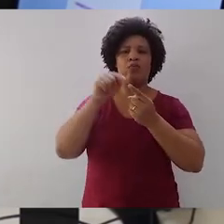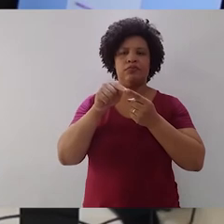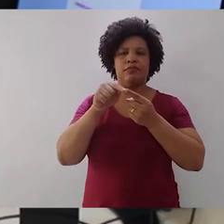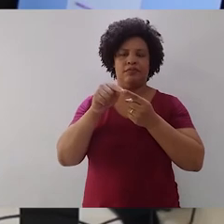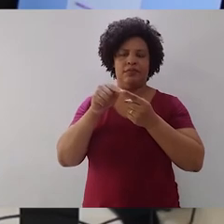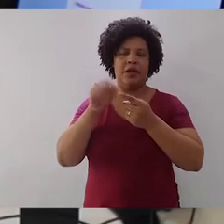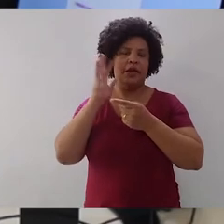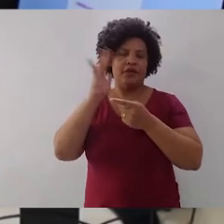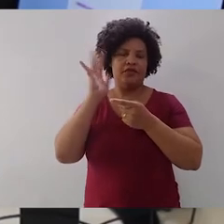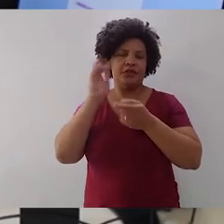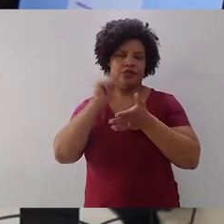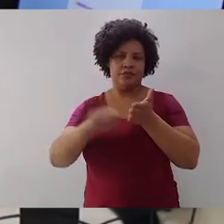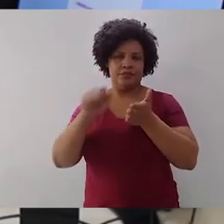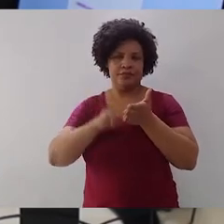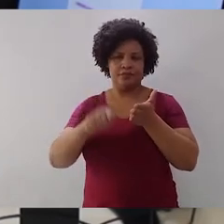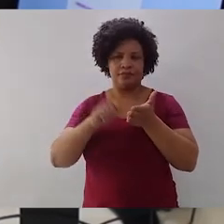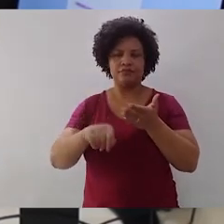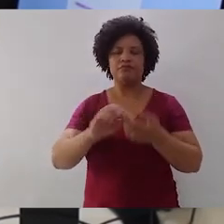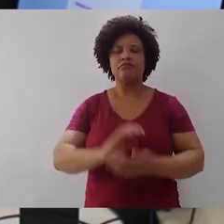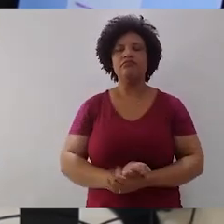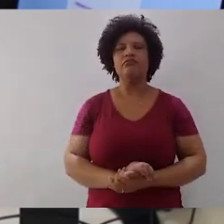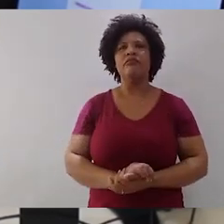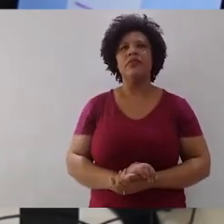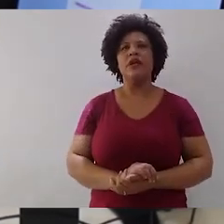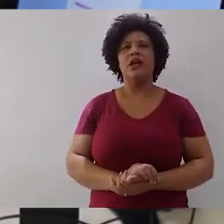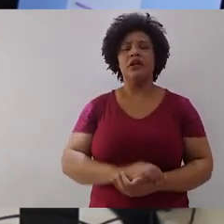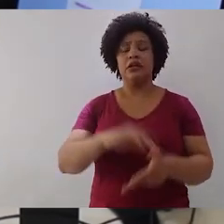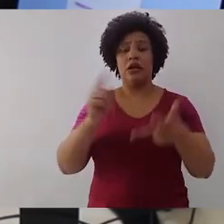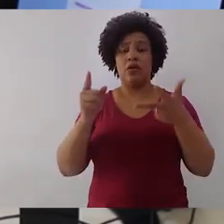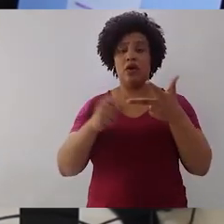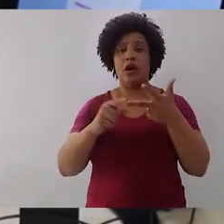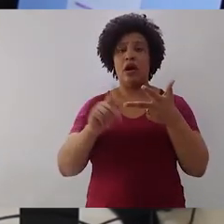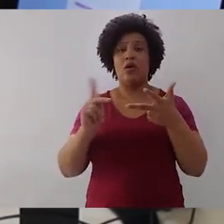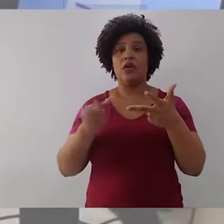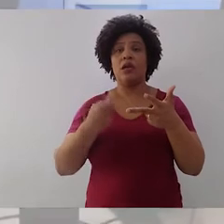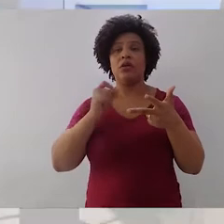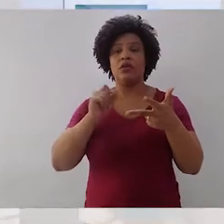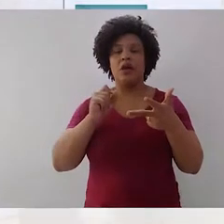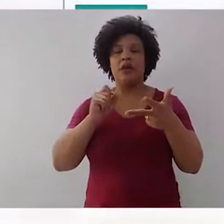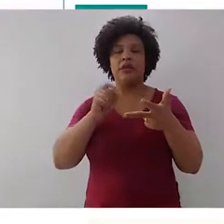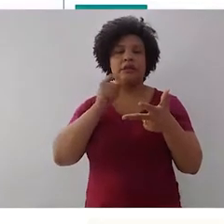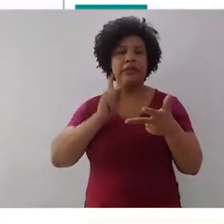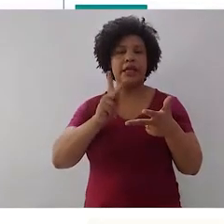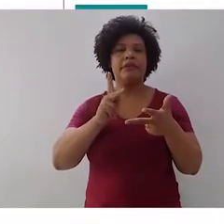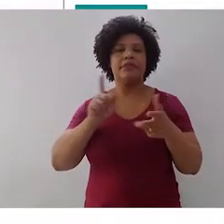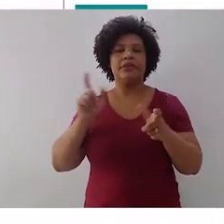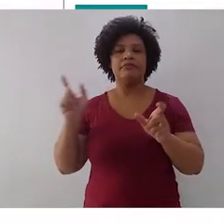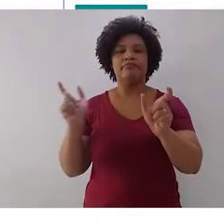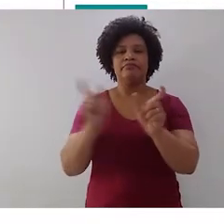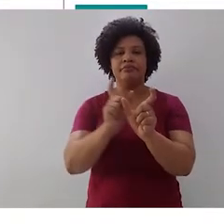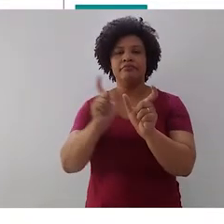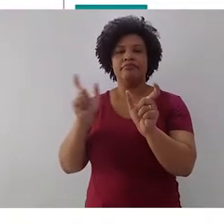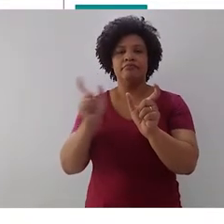refletir pela minha escrita. Além dos verbos corriqueiros, algo muito comum são as retomadas. Toda vez que eu preciso de